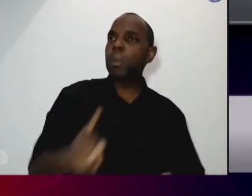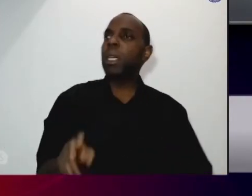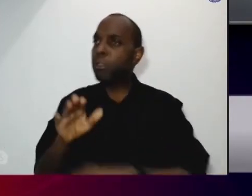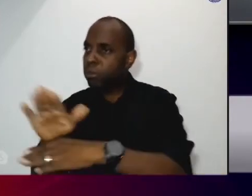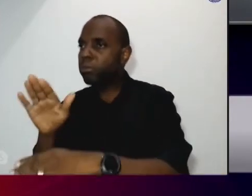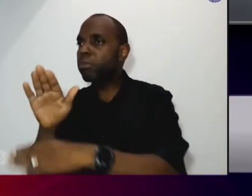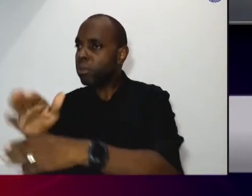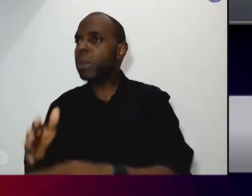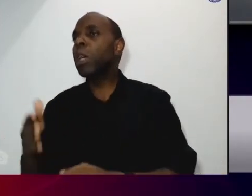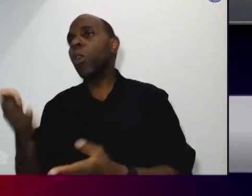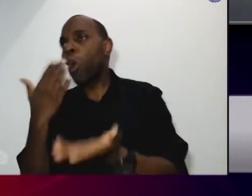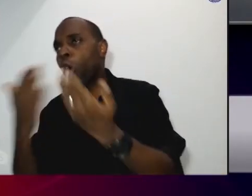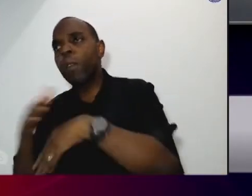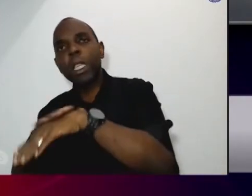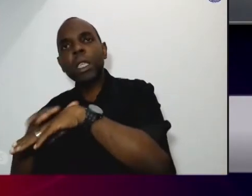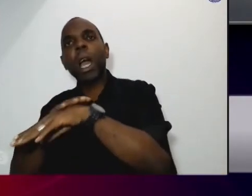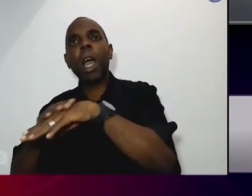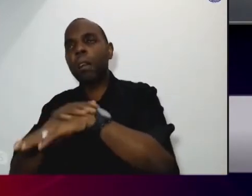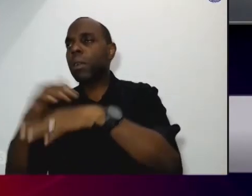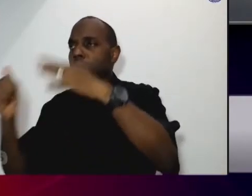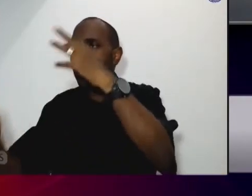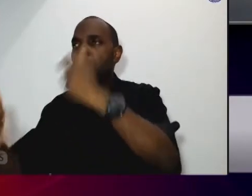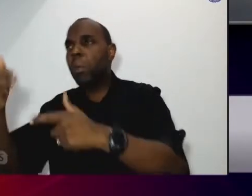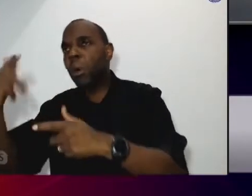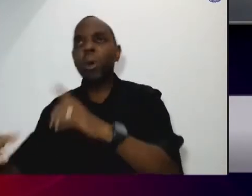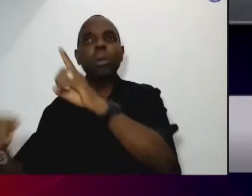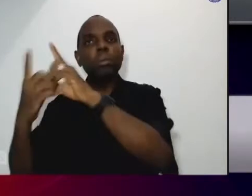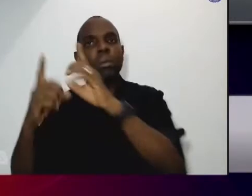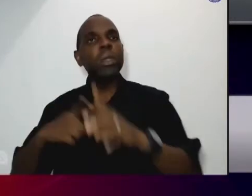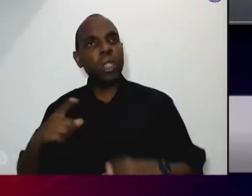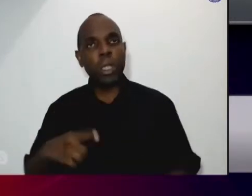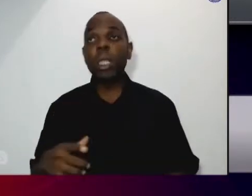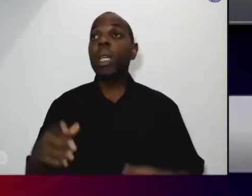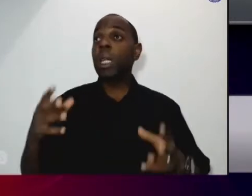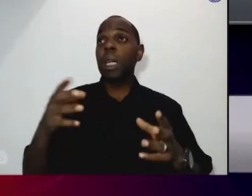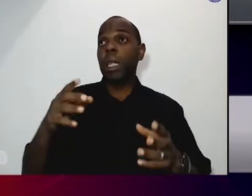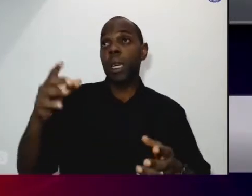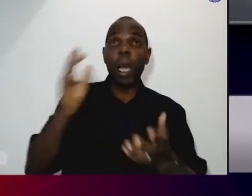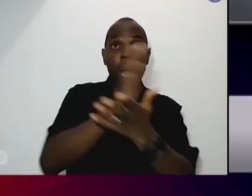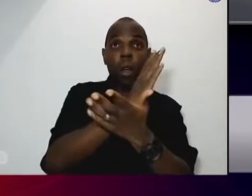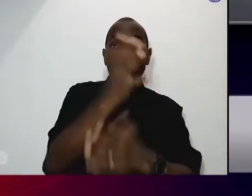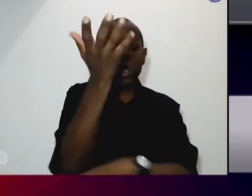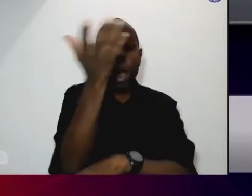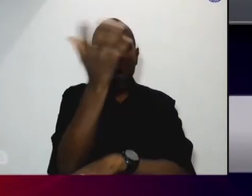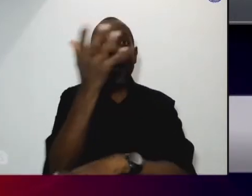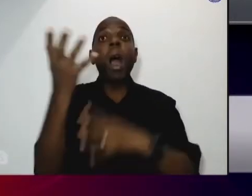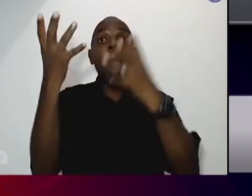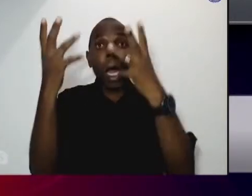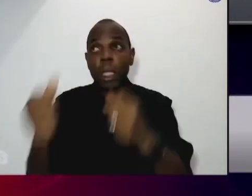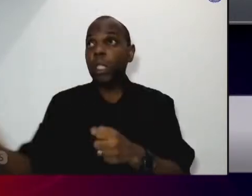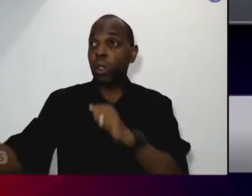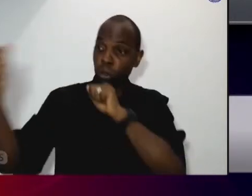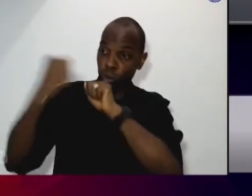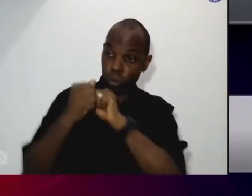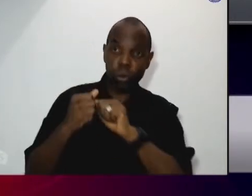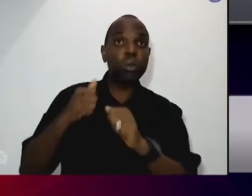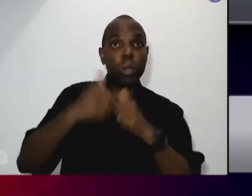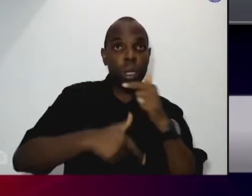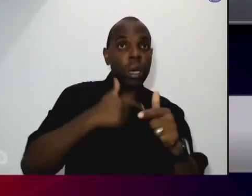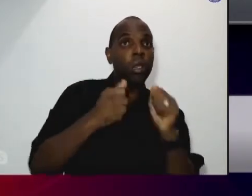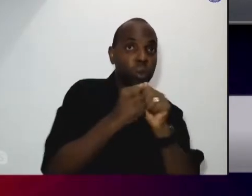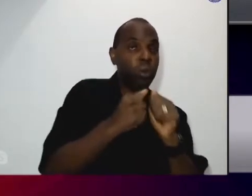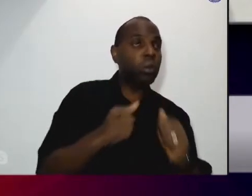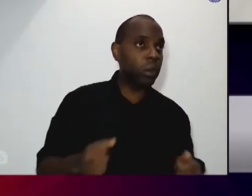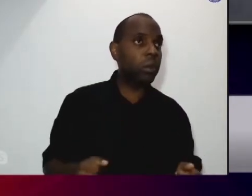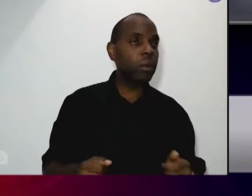e muitos deles também vieram participar com a gente aqui é o ciclo de diálogos que nós temos que nós começamos